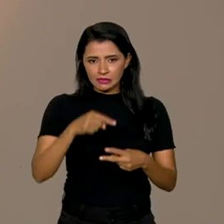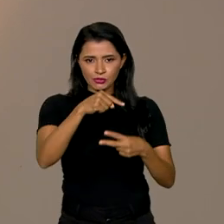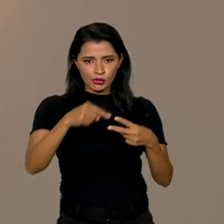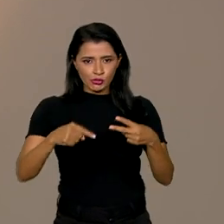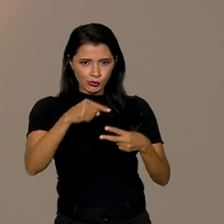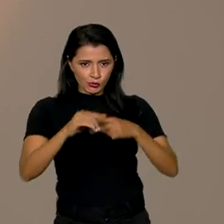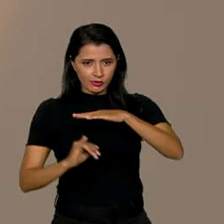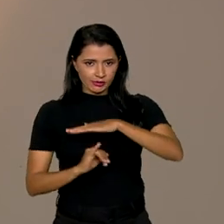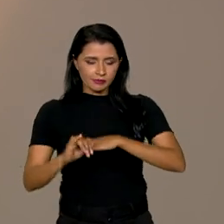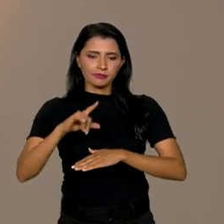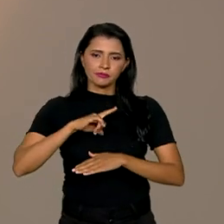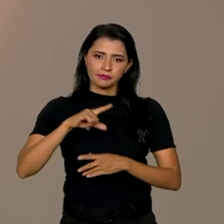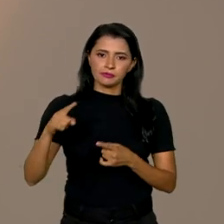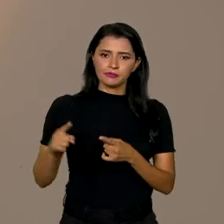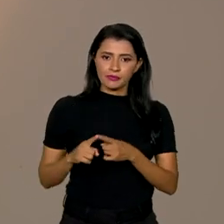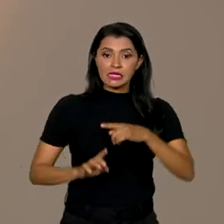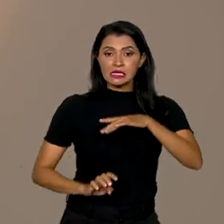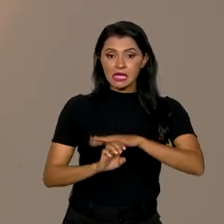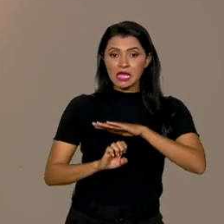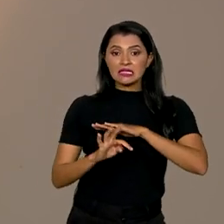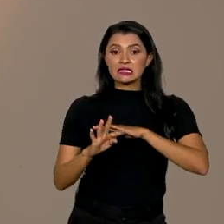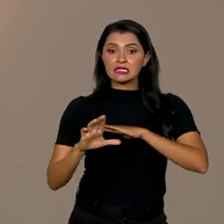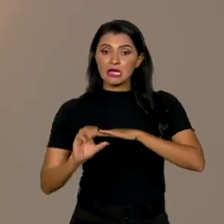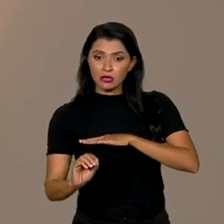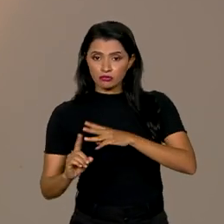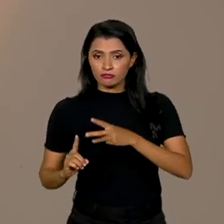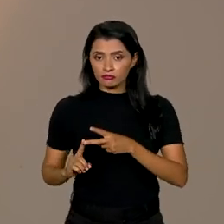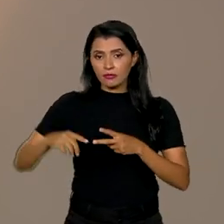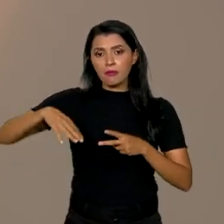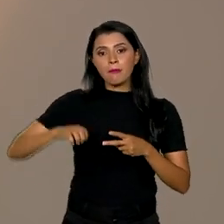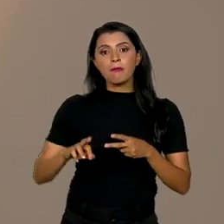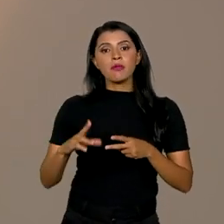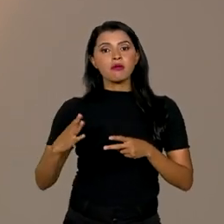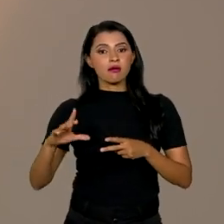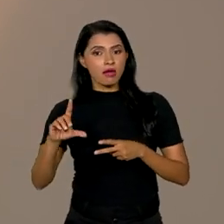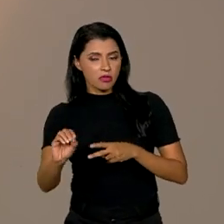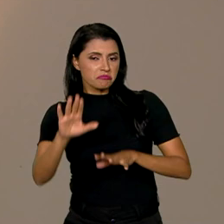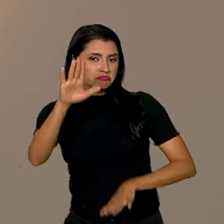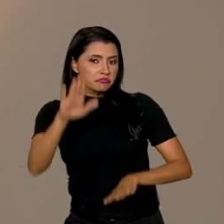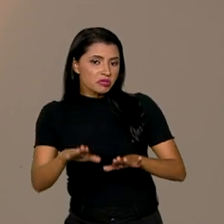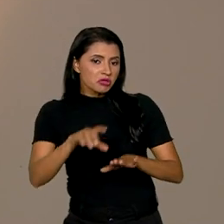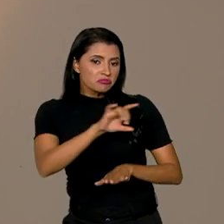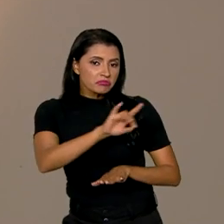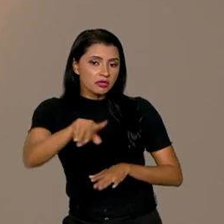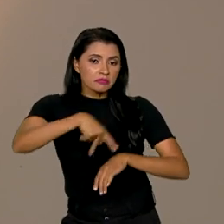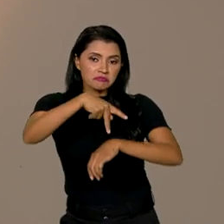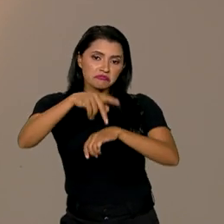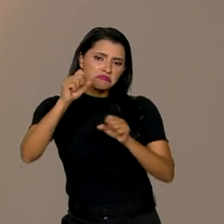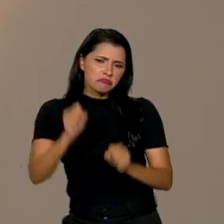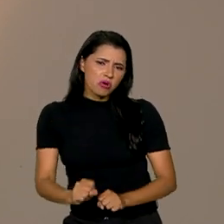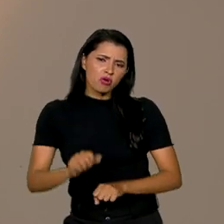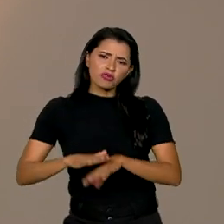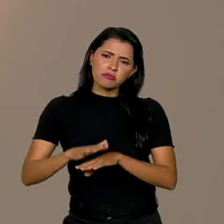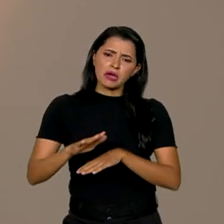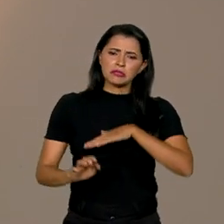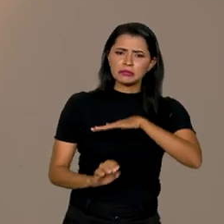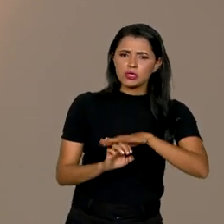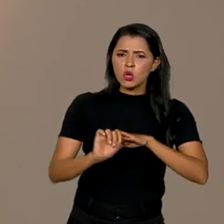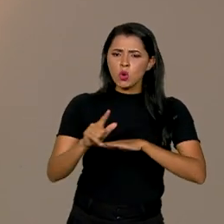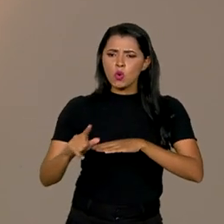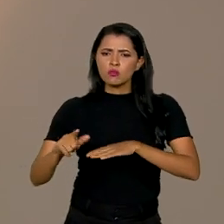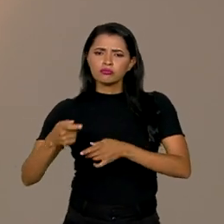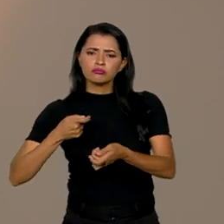instituições, que é Estado e mercado. É lógico que dependendo dos países, de cada país, você pode ter mais Estado ou mais